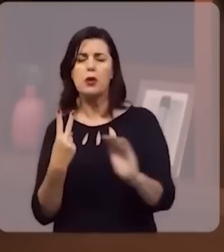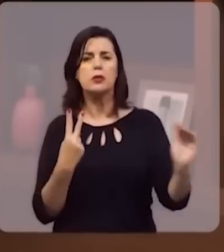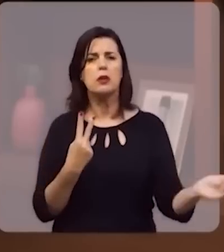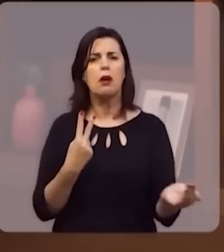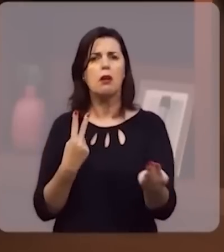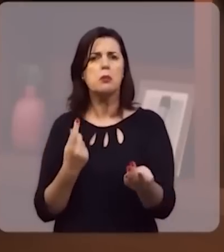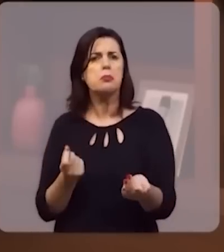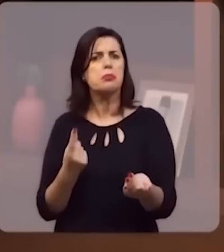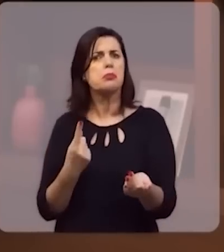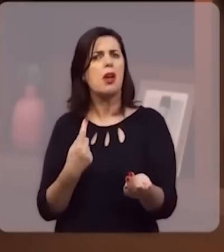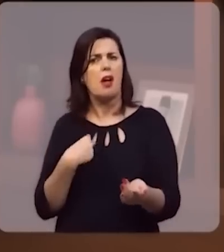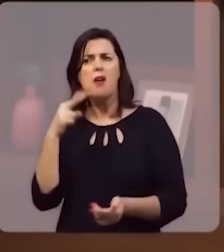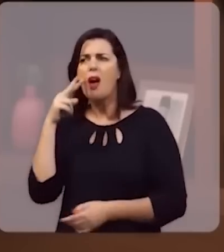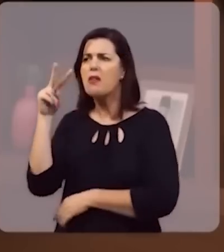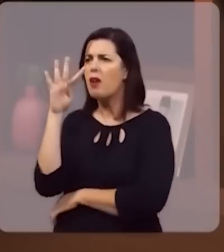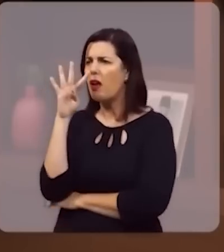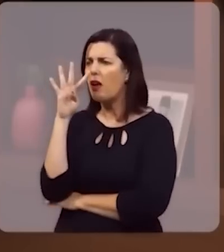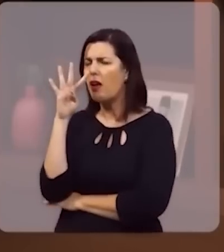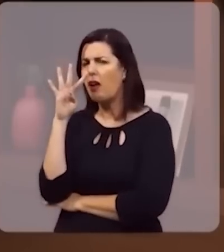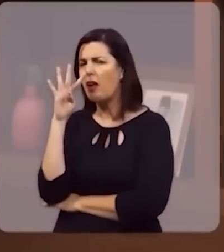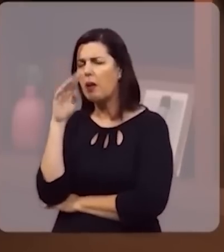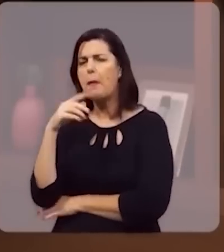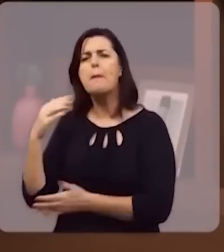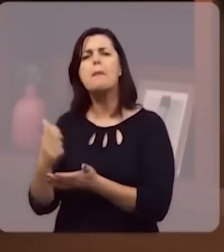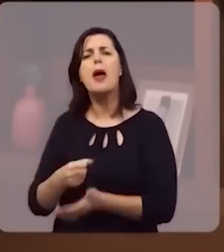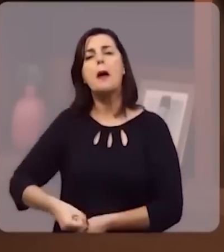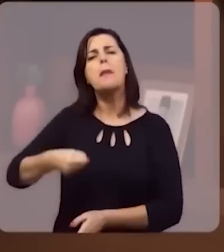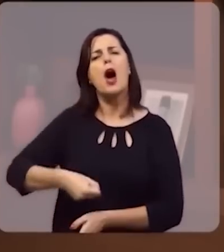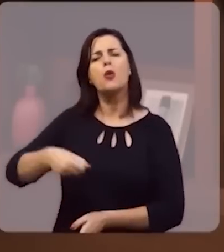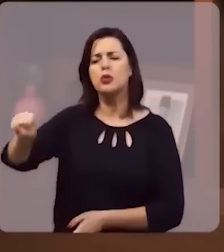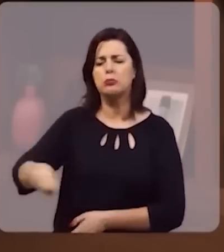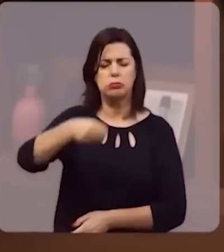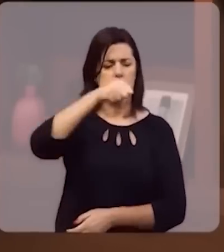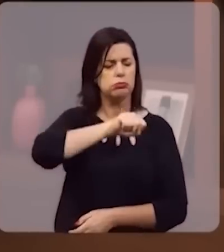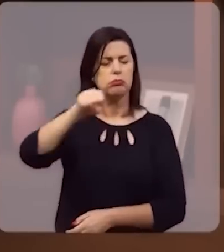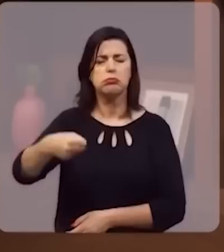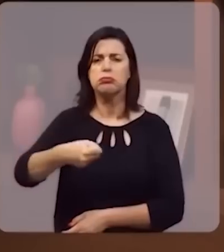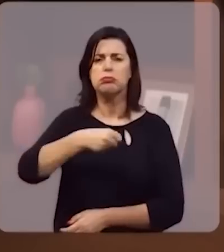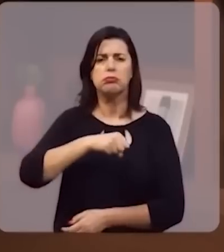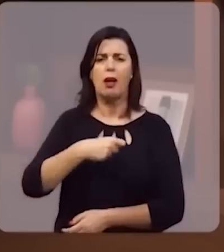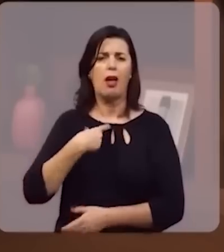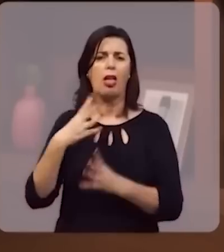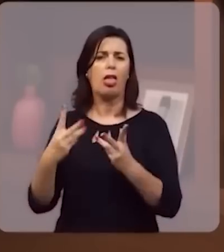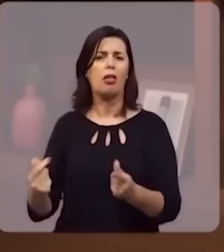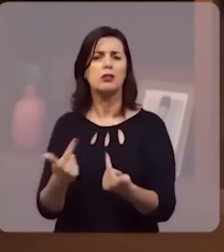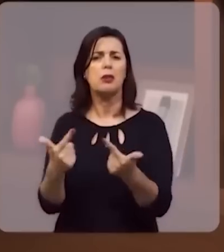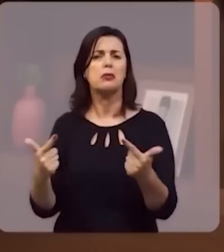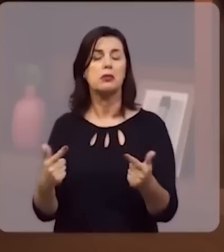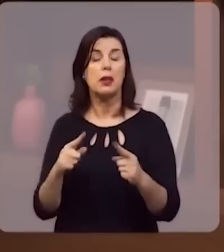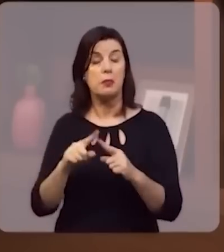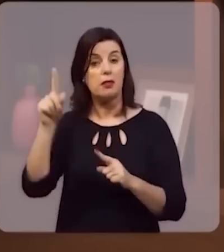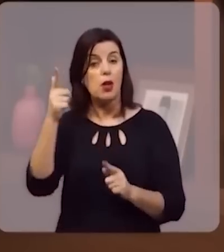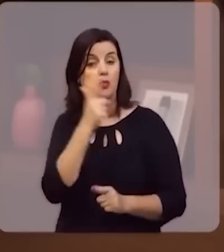um dia aqui no Atlântico, tente esvaziá-lo com um baldinho. Veja quanto tempo você vai levar. Pois o nosso Deus